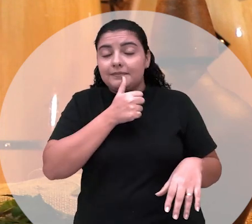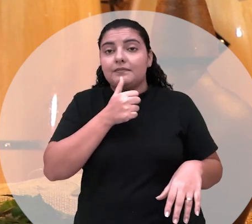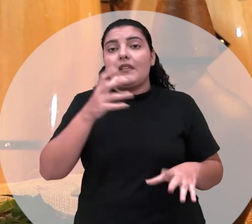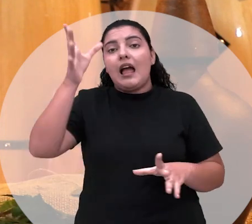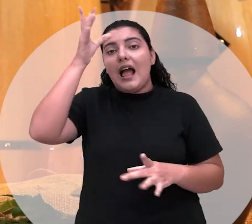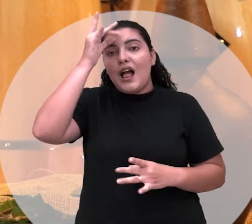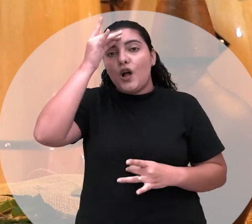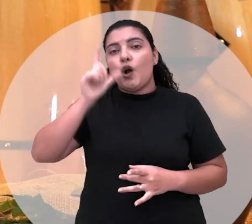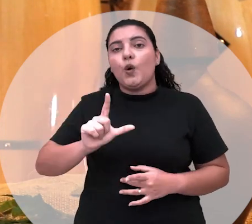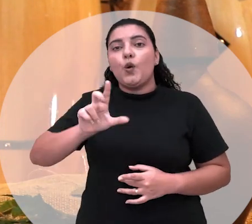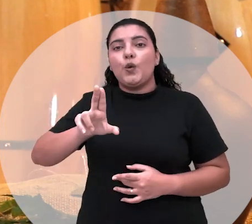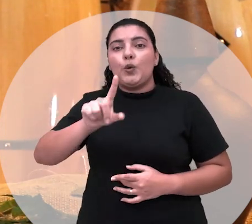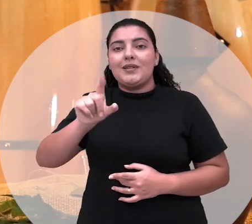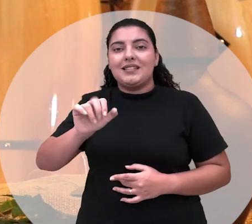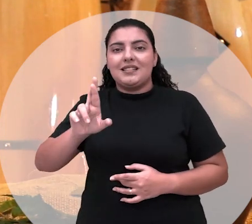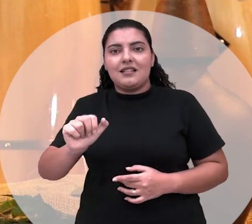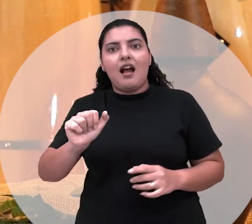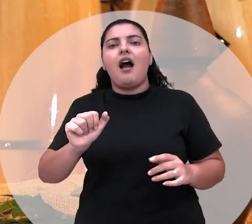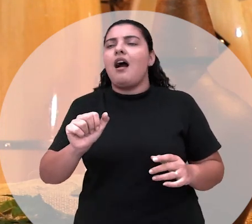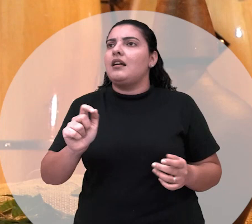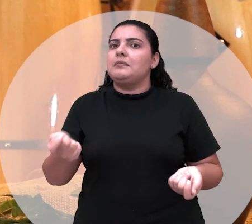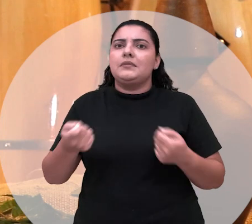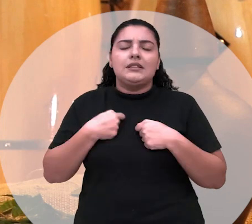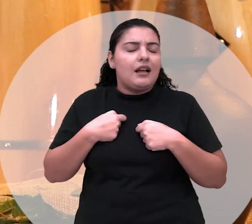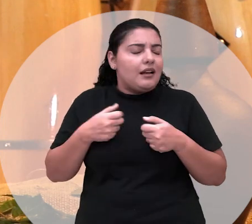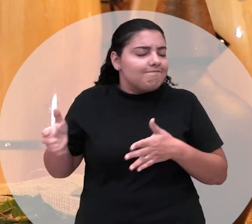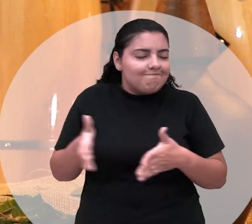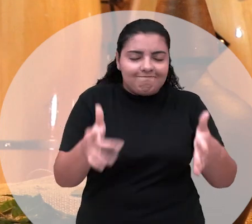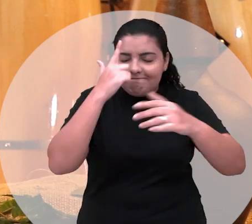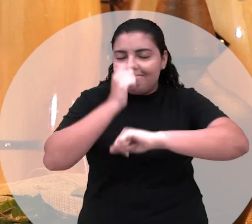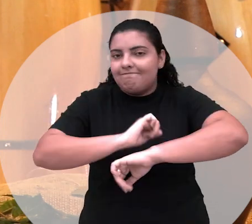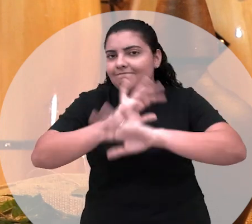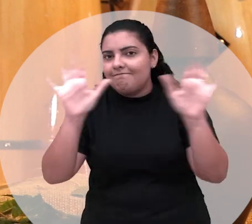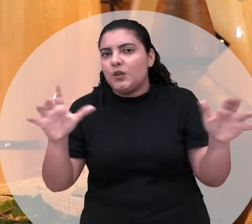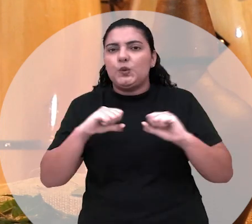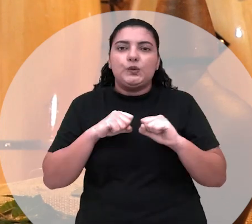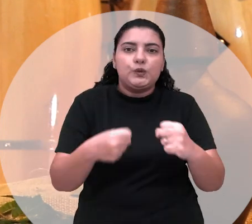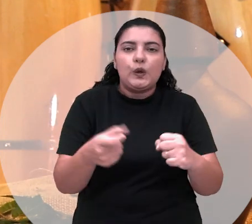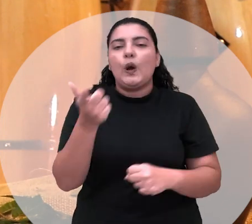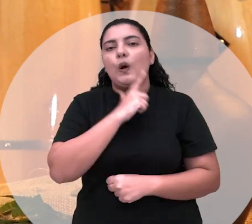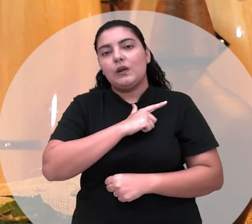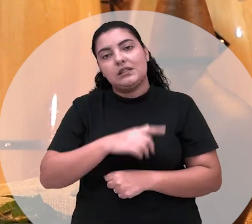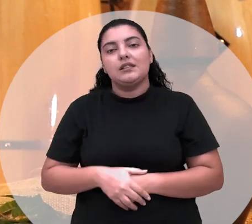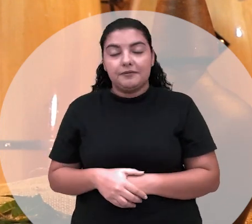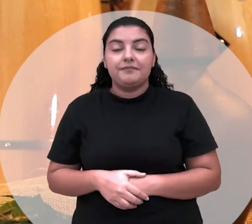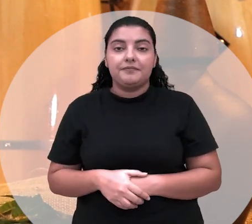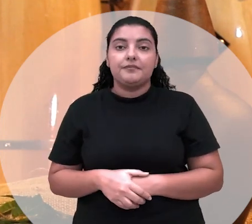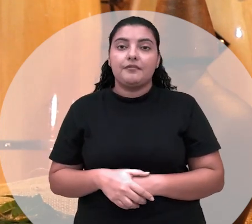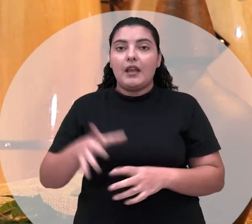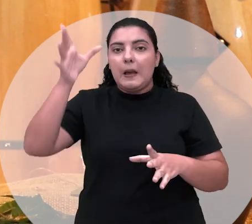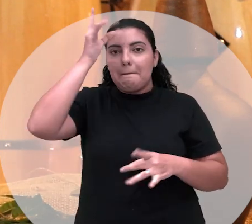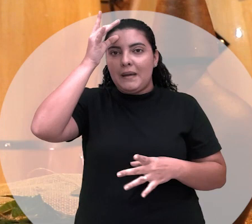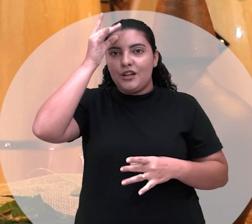entidade que ela realmente tem muita chebra e muito caminho dos meus médios. Então, muitos caminhos prosperam. E esses mesmos médios que